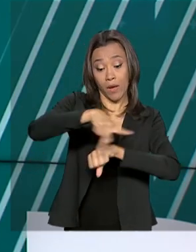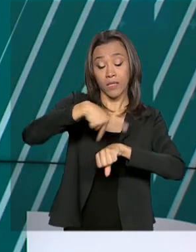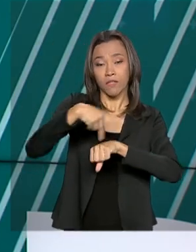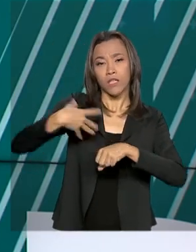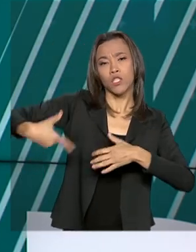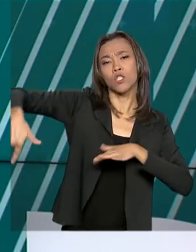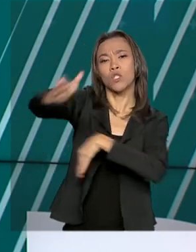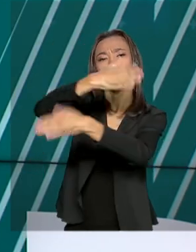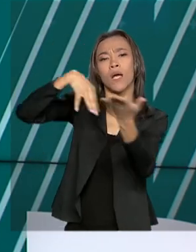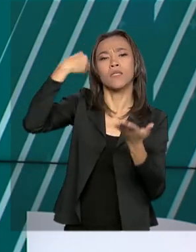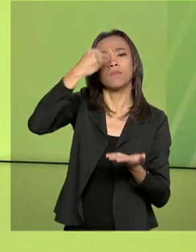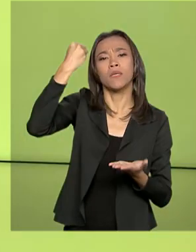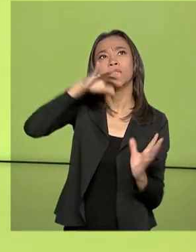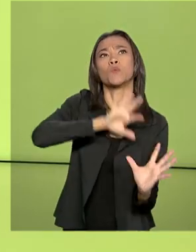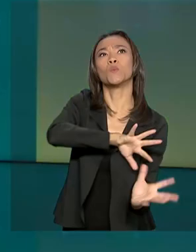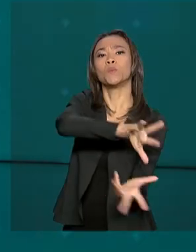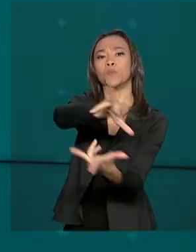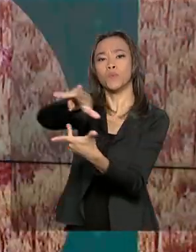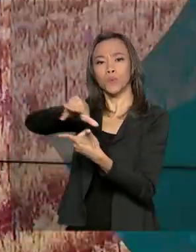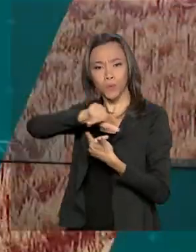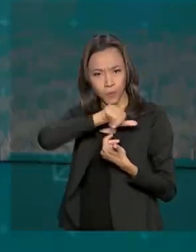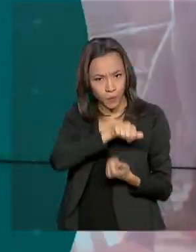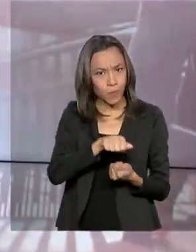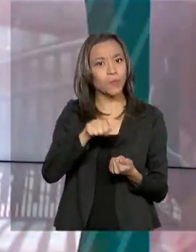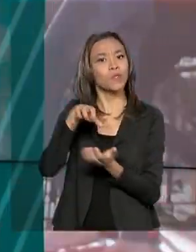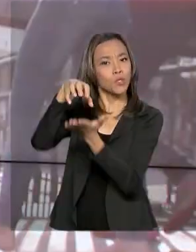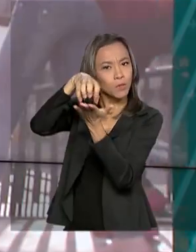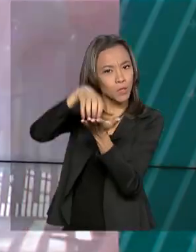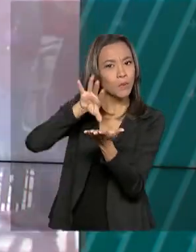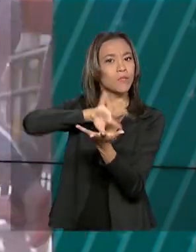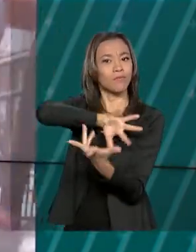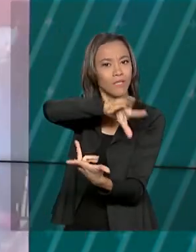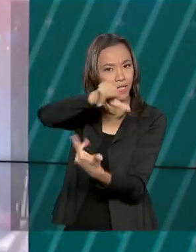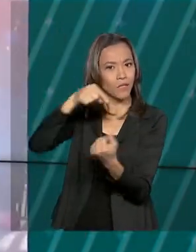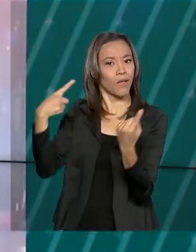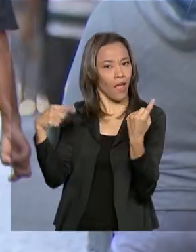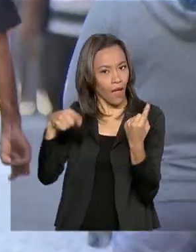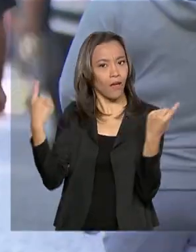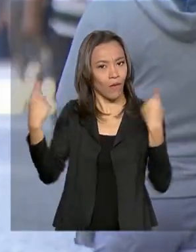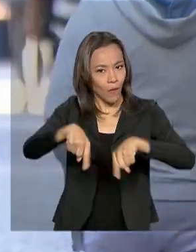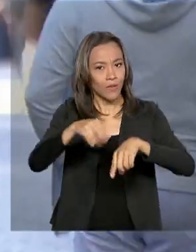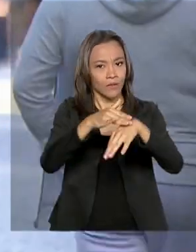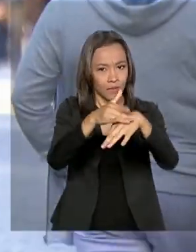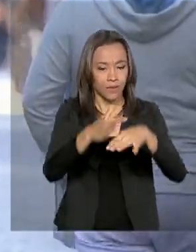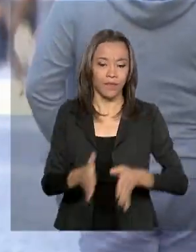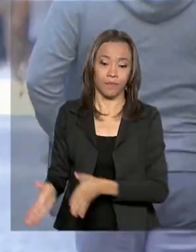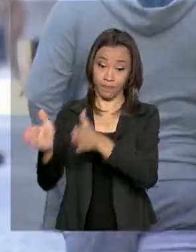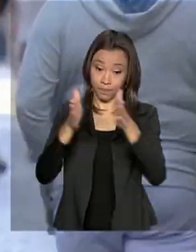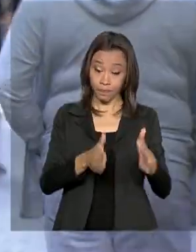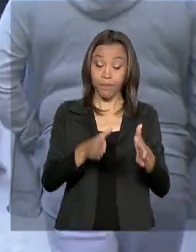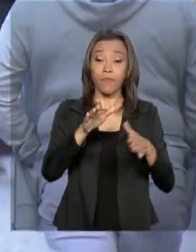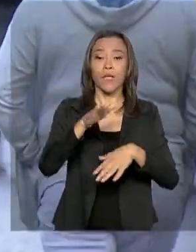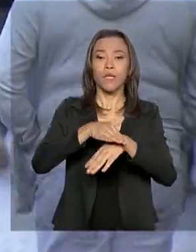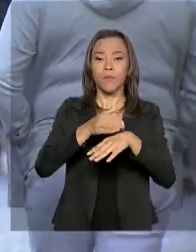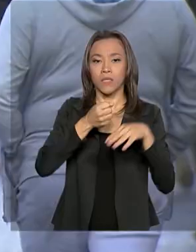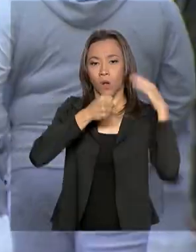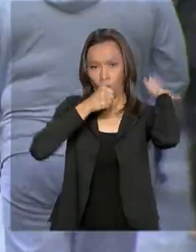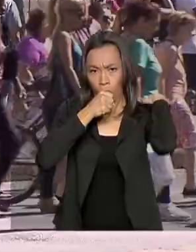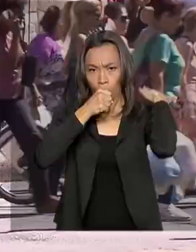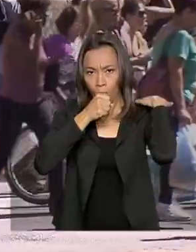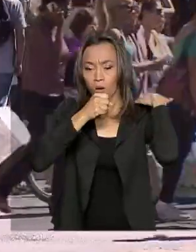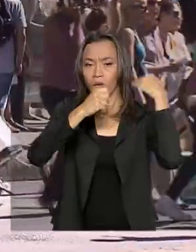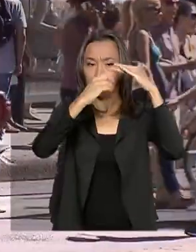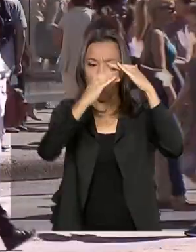experiência com o mundo numa instituição internacional de combate à doença. A tuberculose está entre as dez